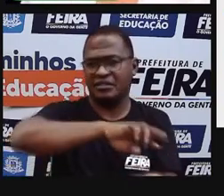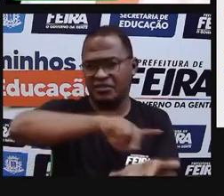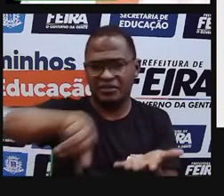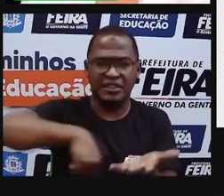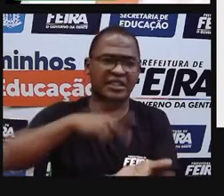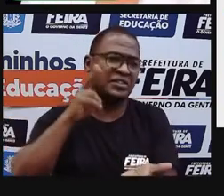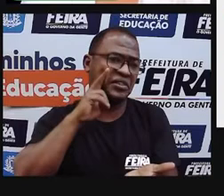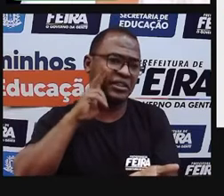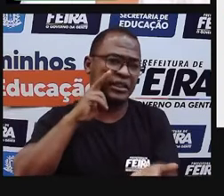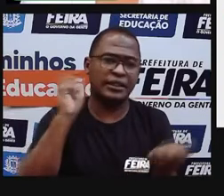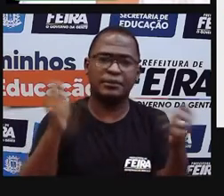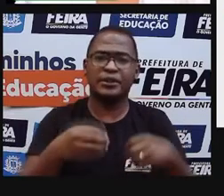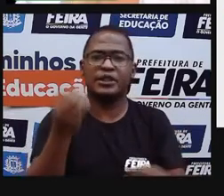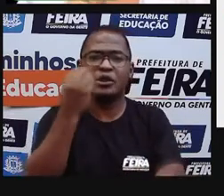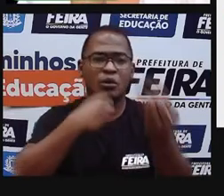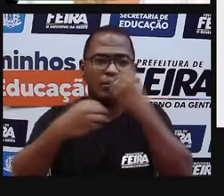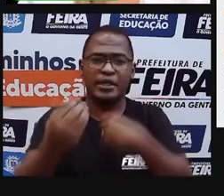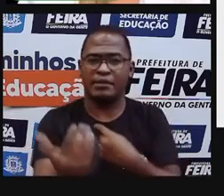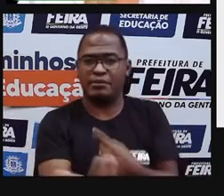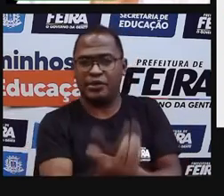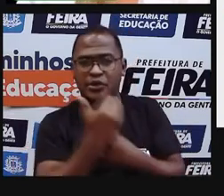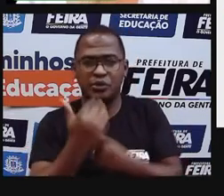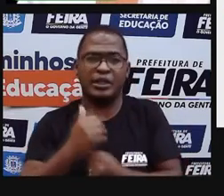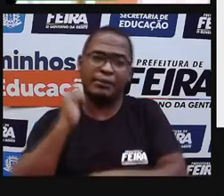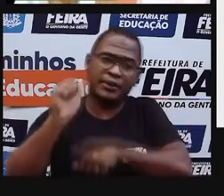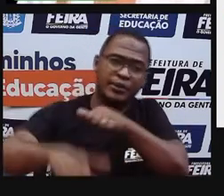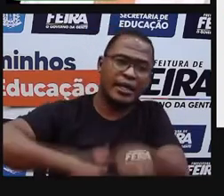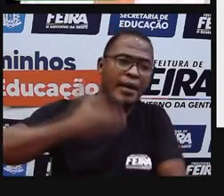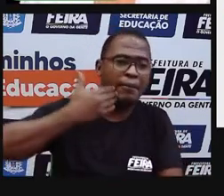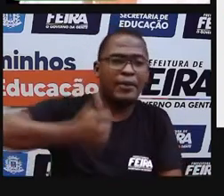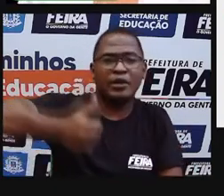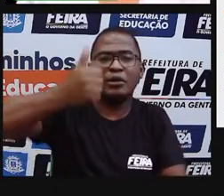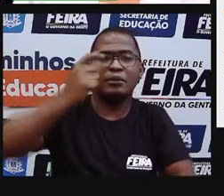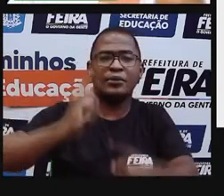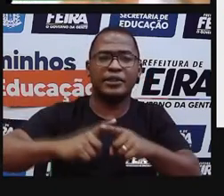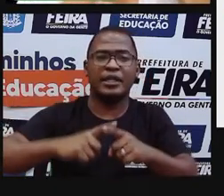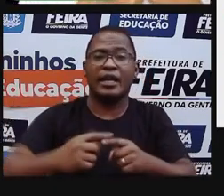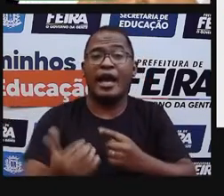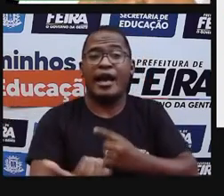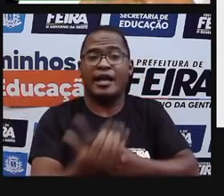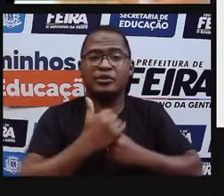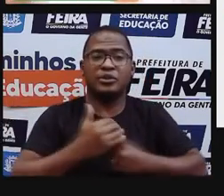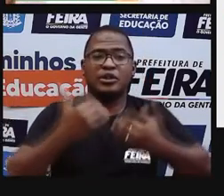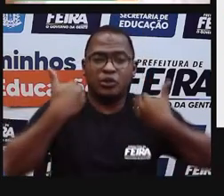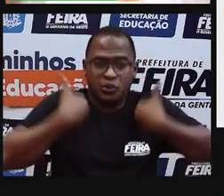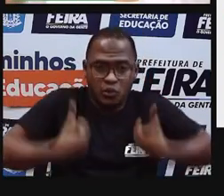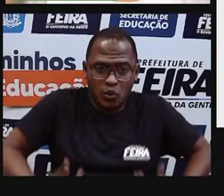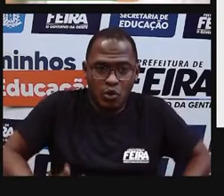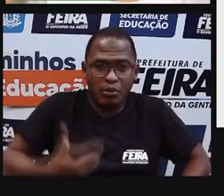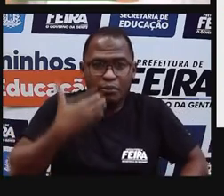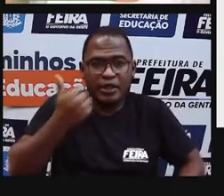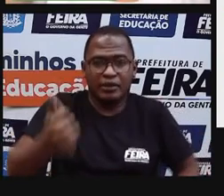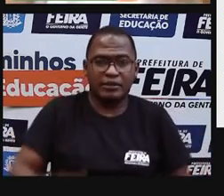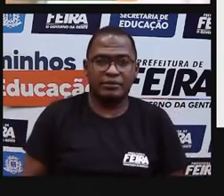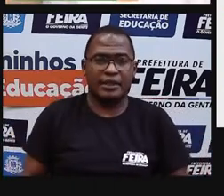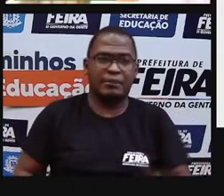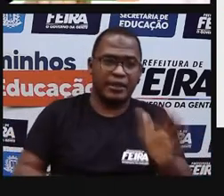aproveitamento dos nutrientes. Esses alimentos são excelentes para o sistema imunológico. Verdadeiro ou falso?